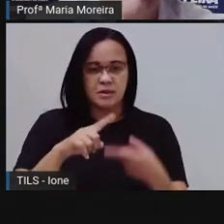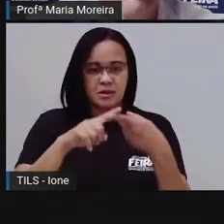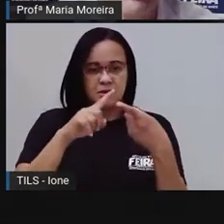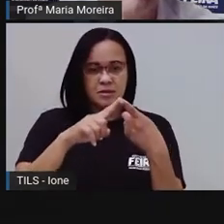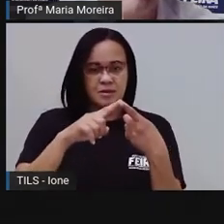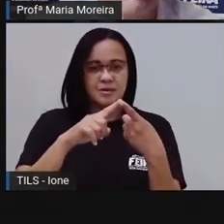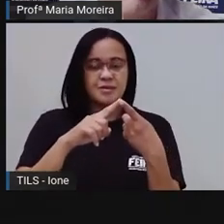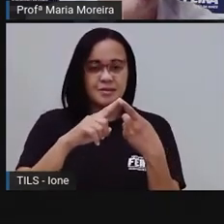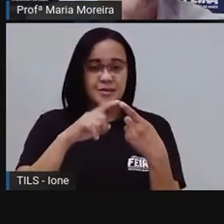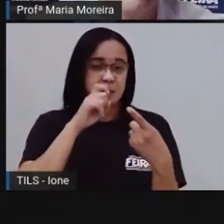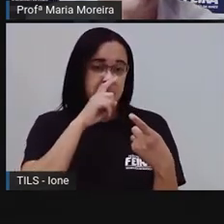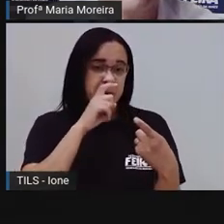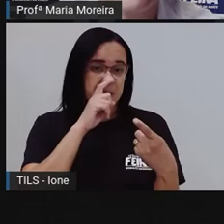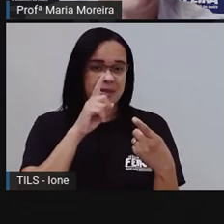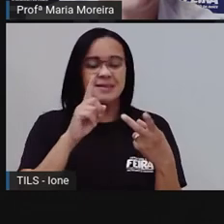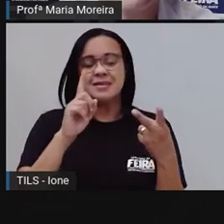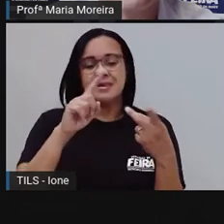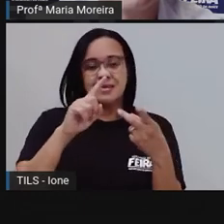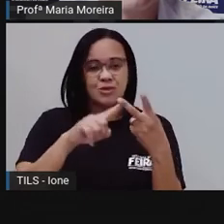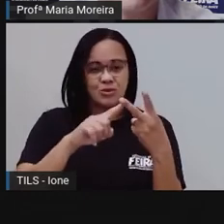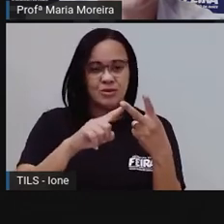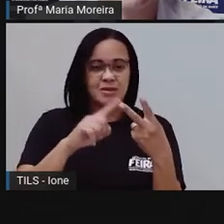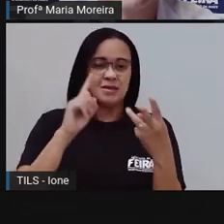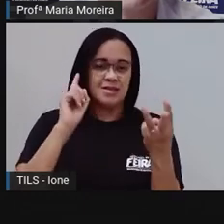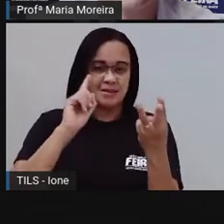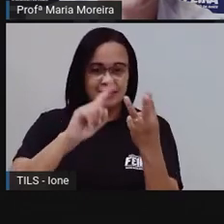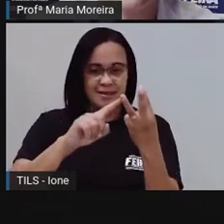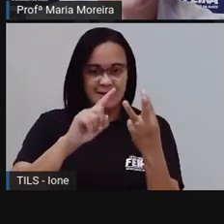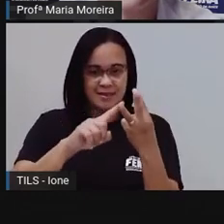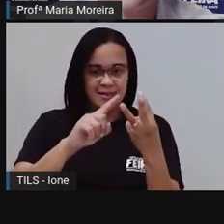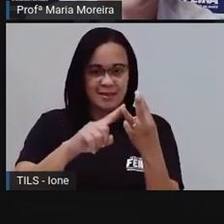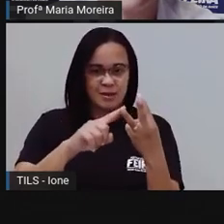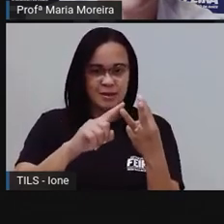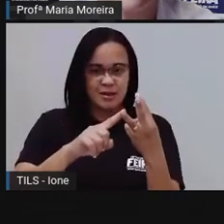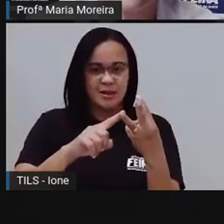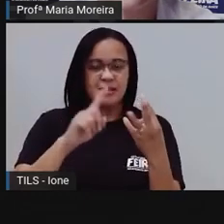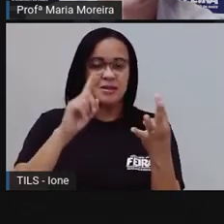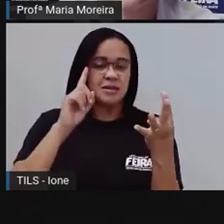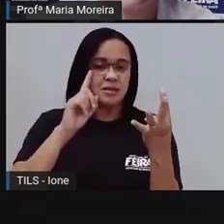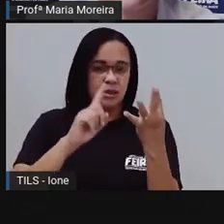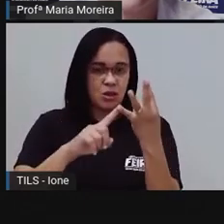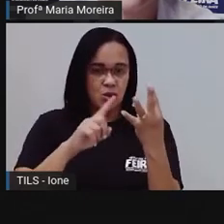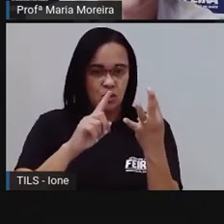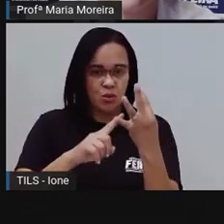e um carro chique, viu gente? Uma, duas, três,